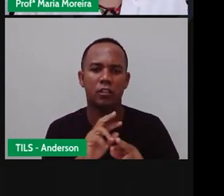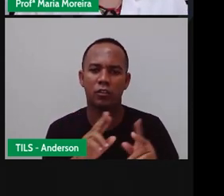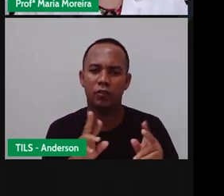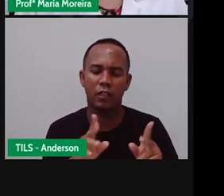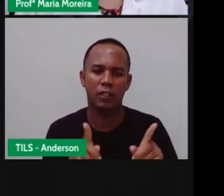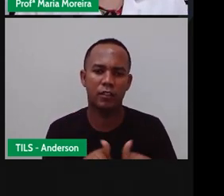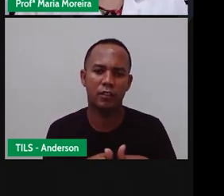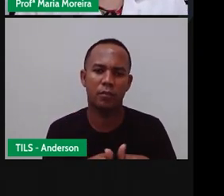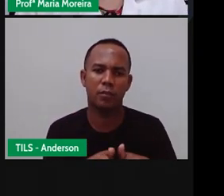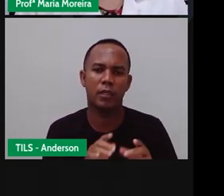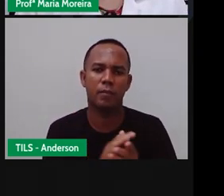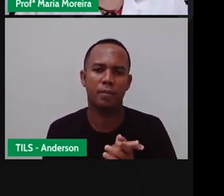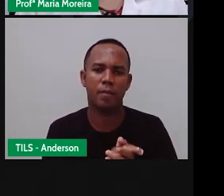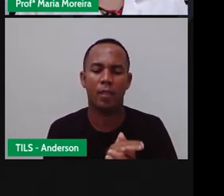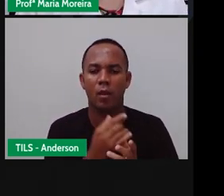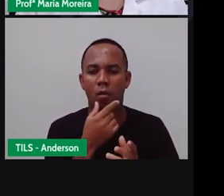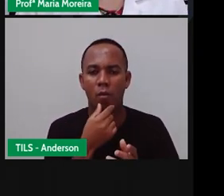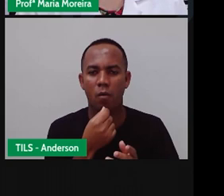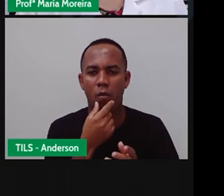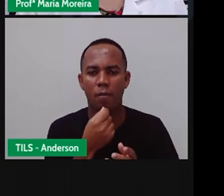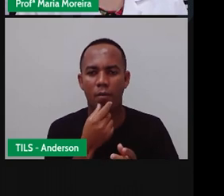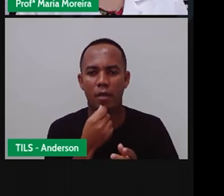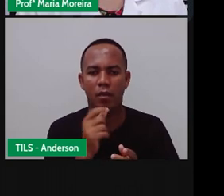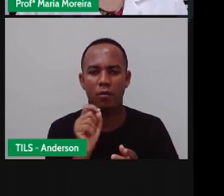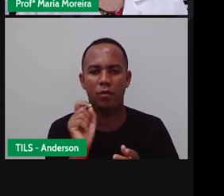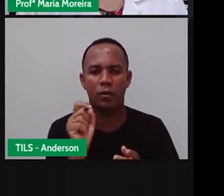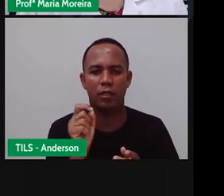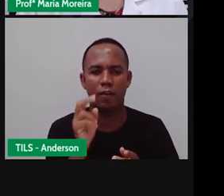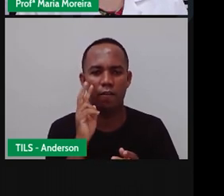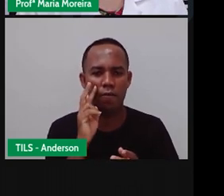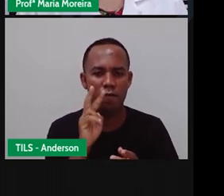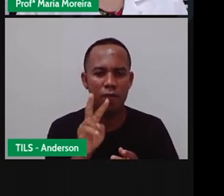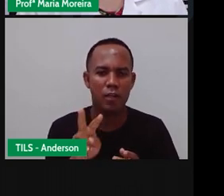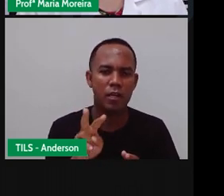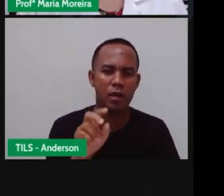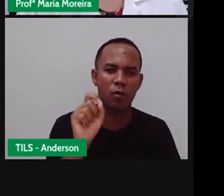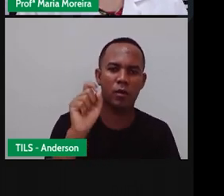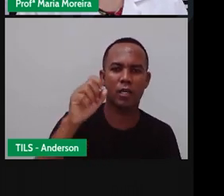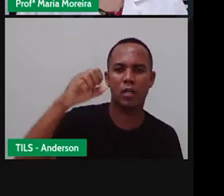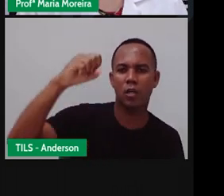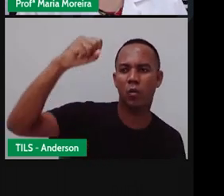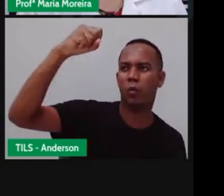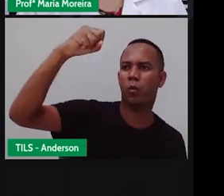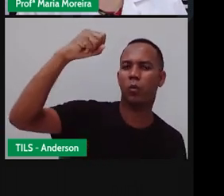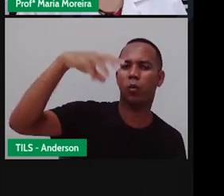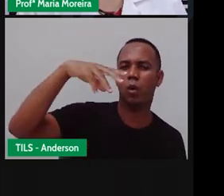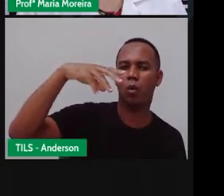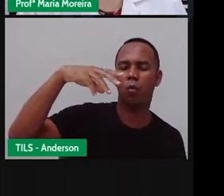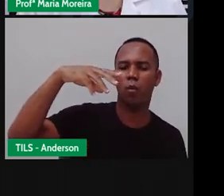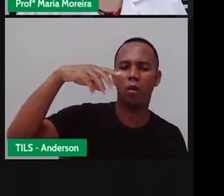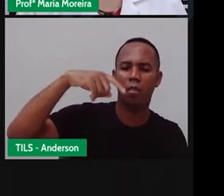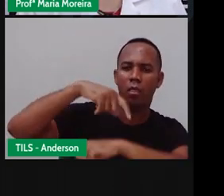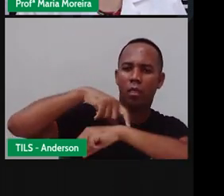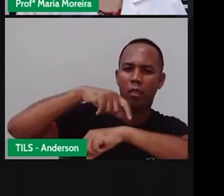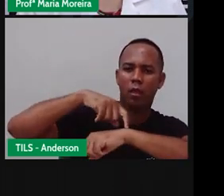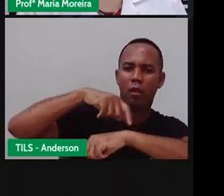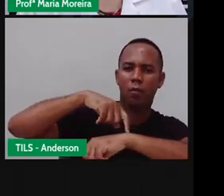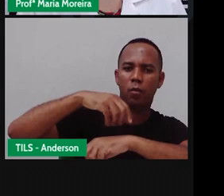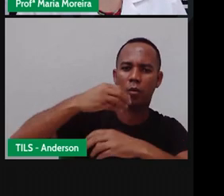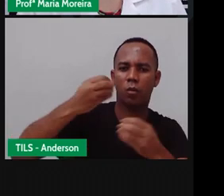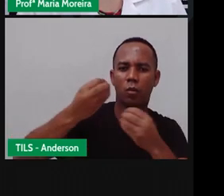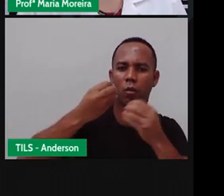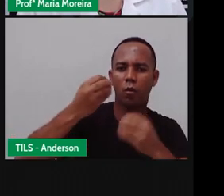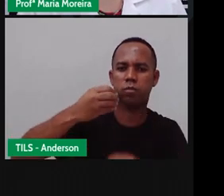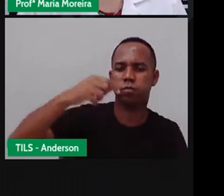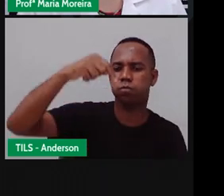O homem se baseava pela posição do sol para medir o tempo. No início, ele se baseava de